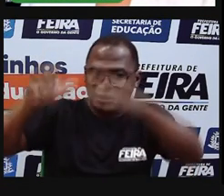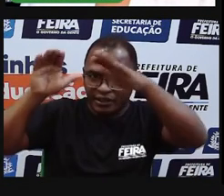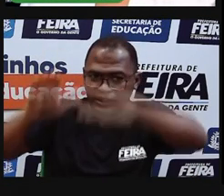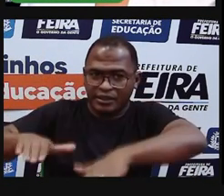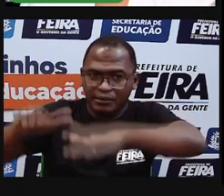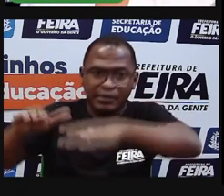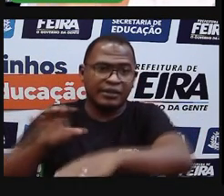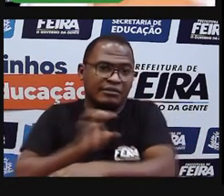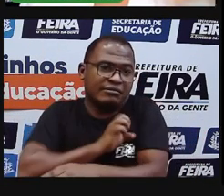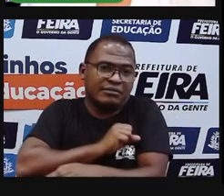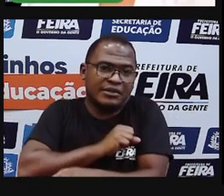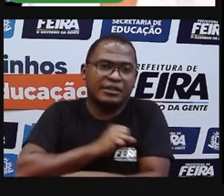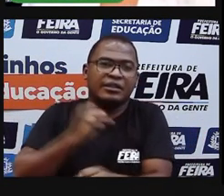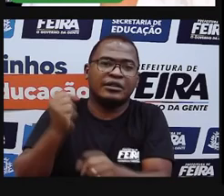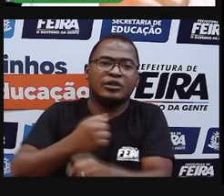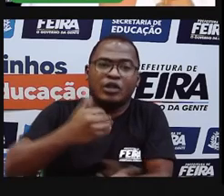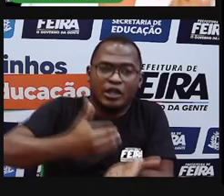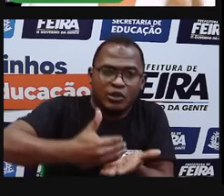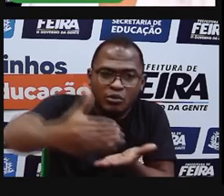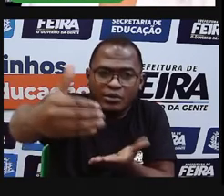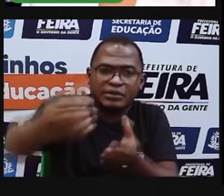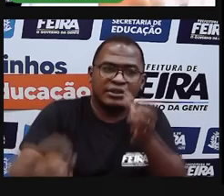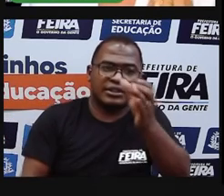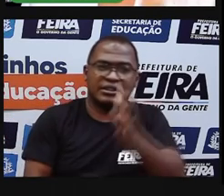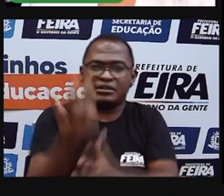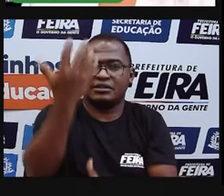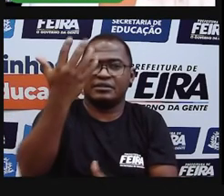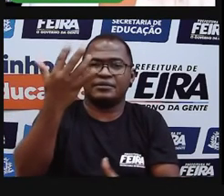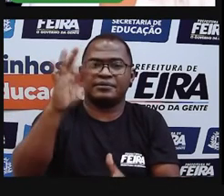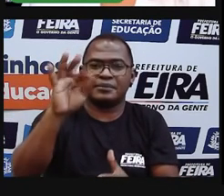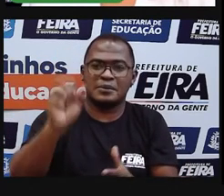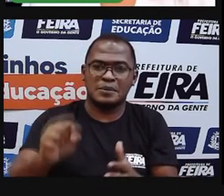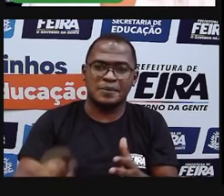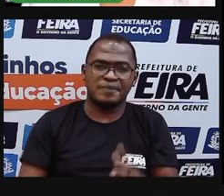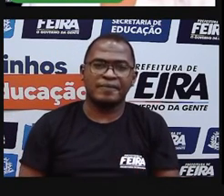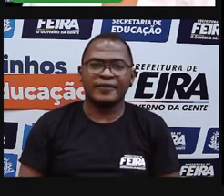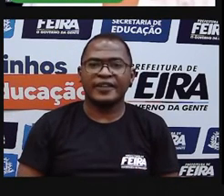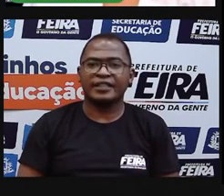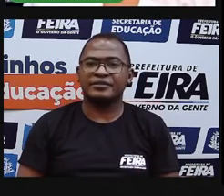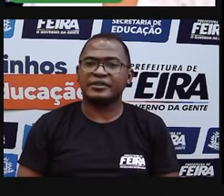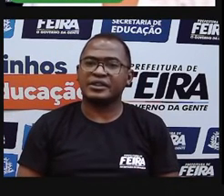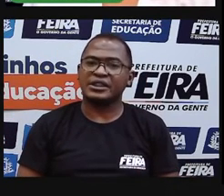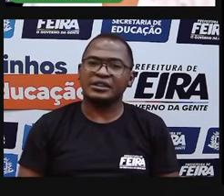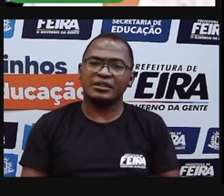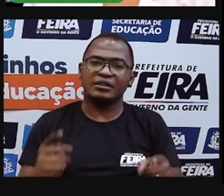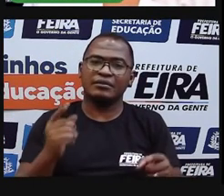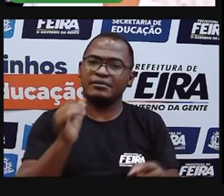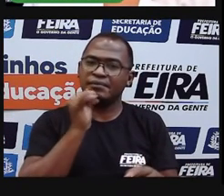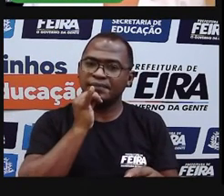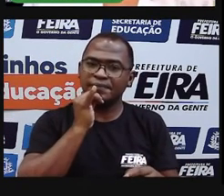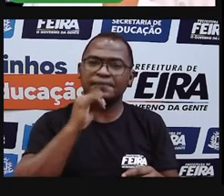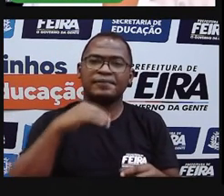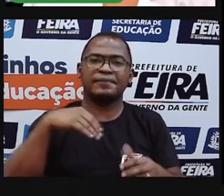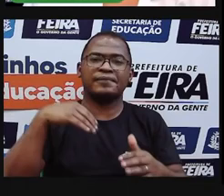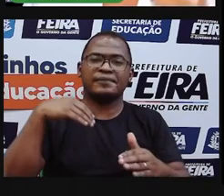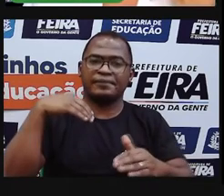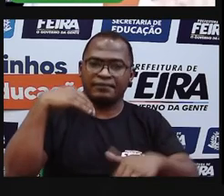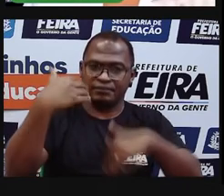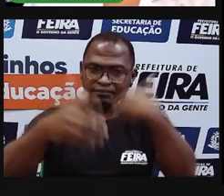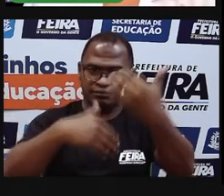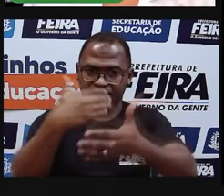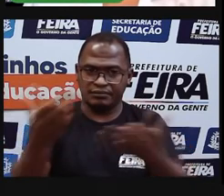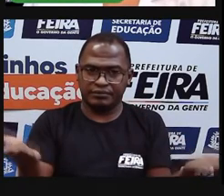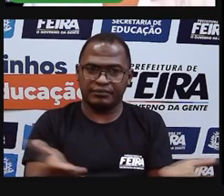na capela, lá pertinho da capela, começou a aparecer um caminho provável, um ponto